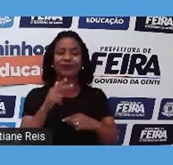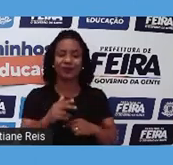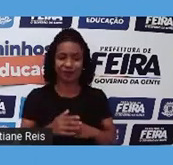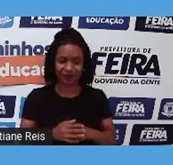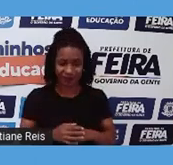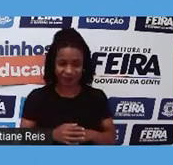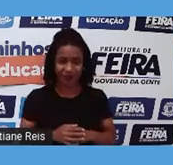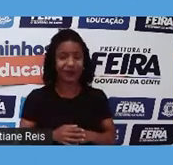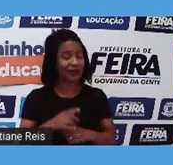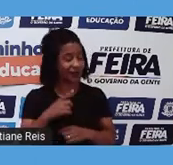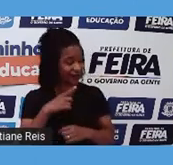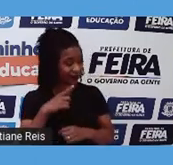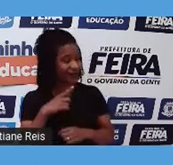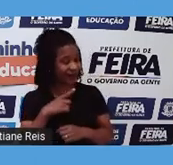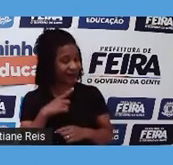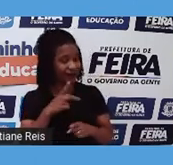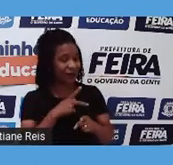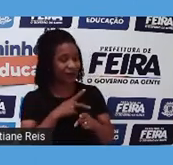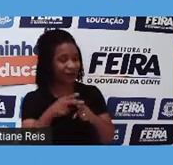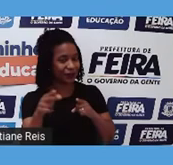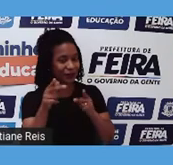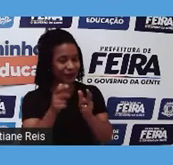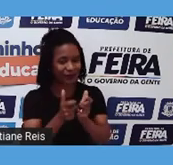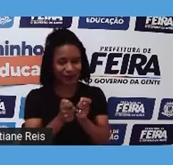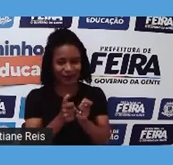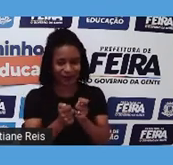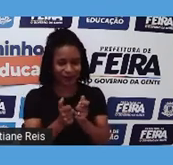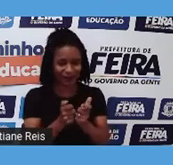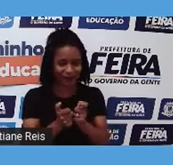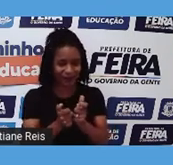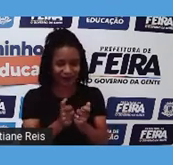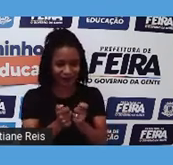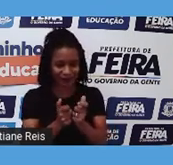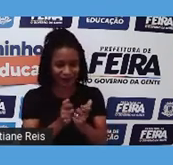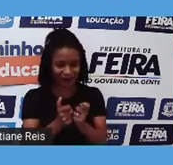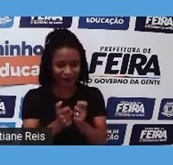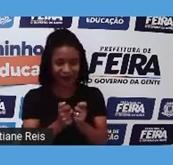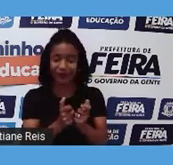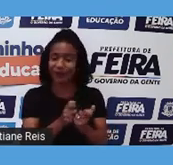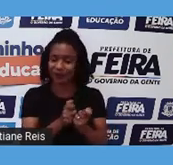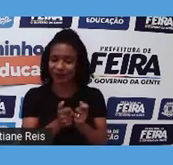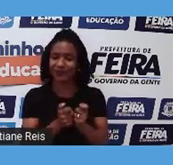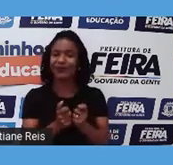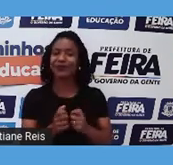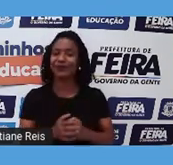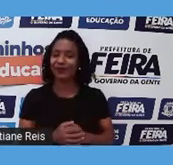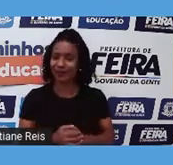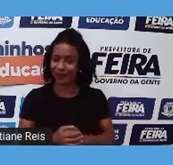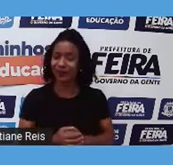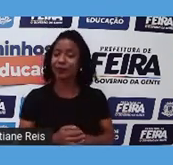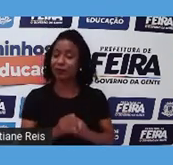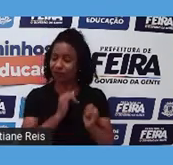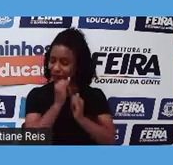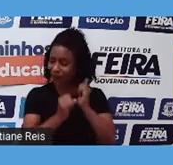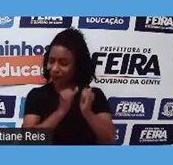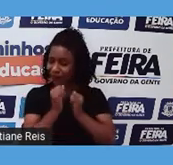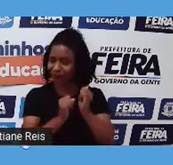vitória épica no Reality River e o internet alert. Então, você está alerta na internet.